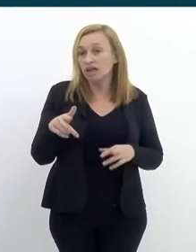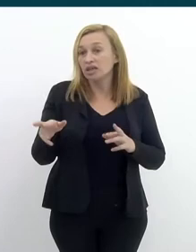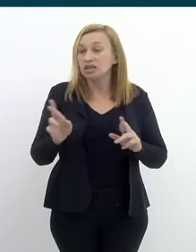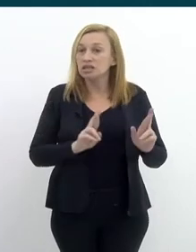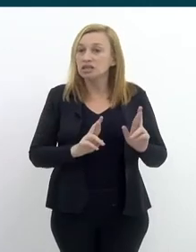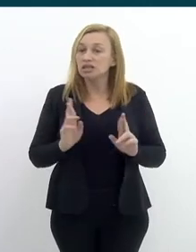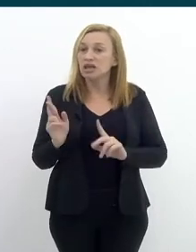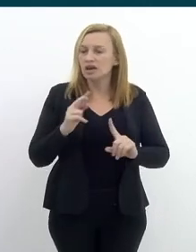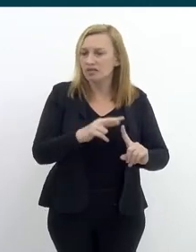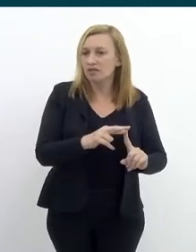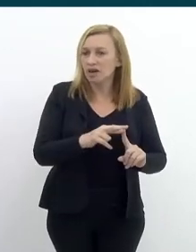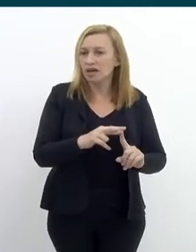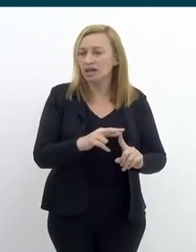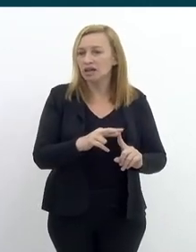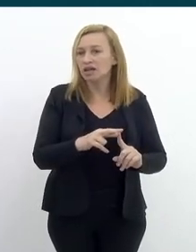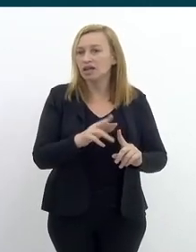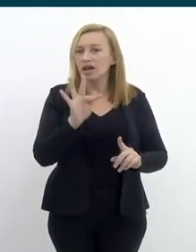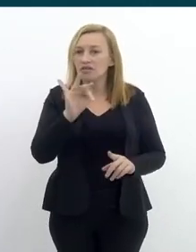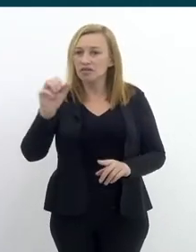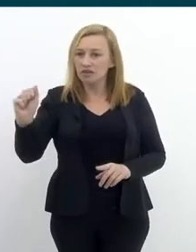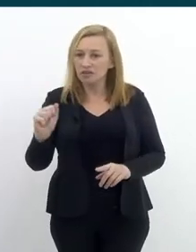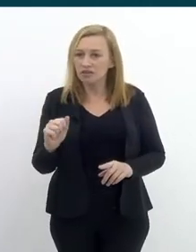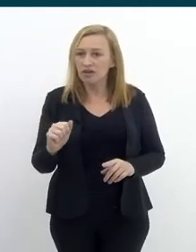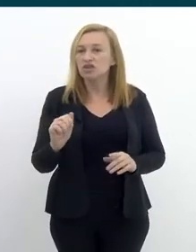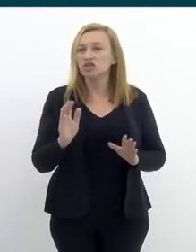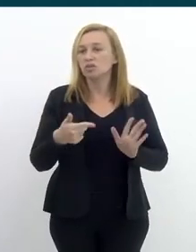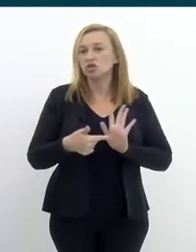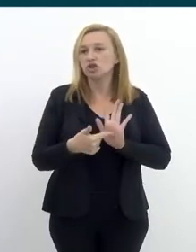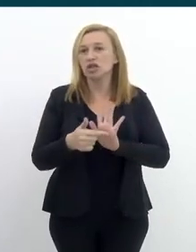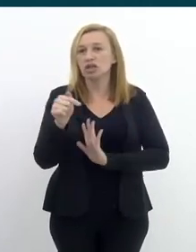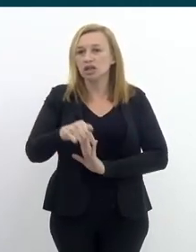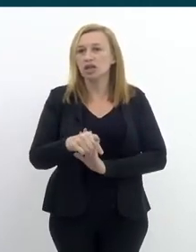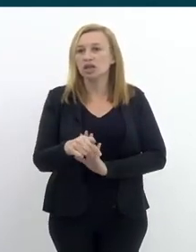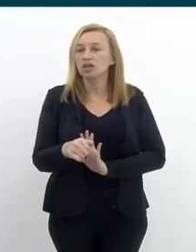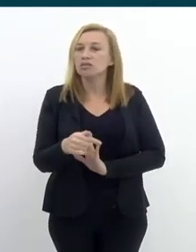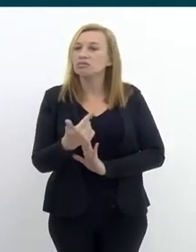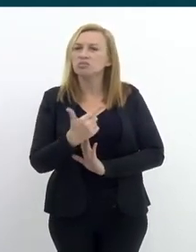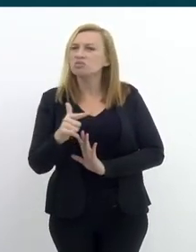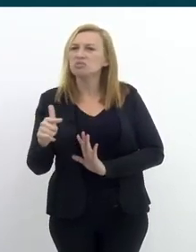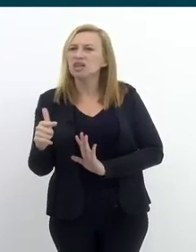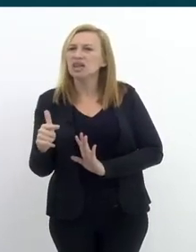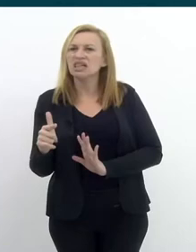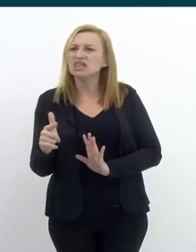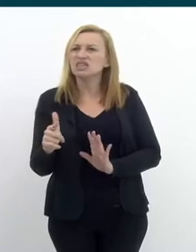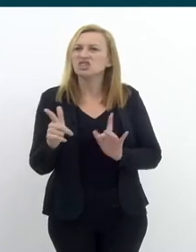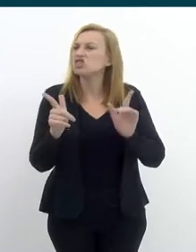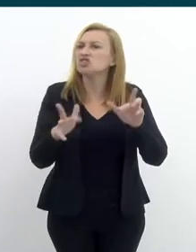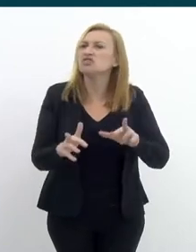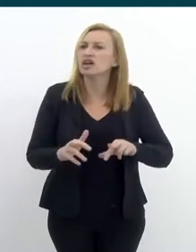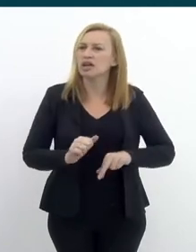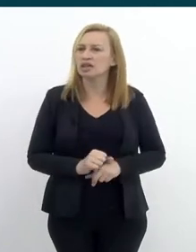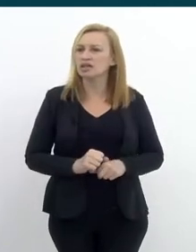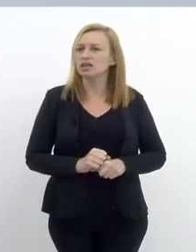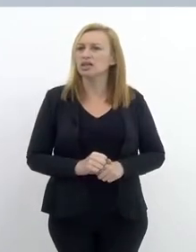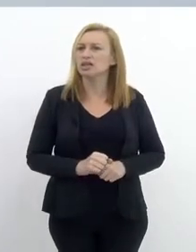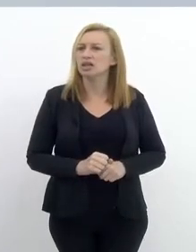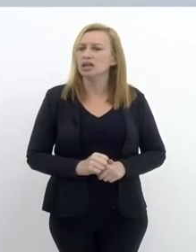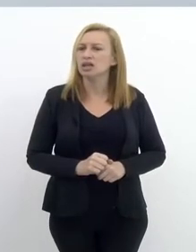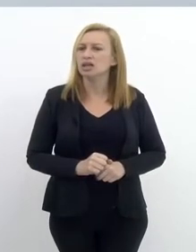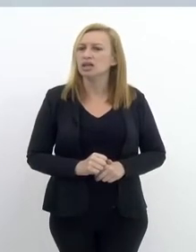se refere aos casos que foram notificados da PIA, passaram por aqui, a gente não nota essa diferença.